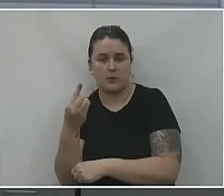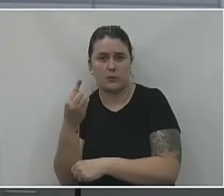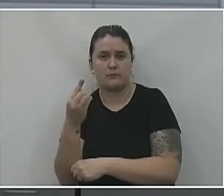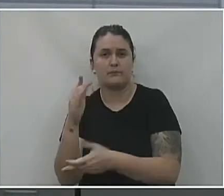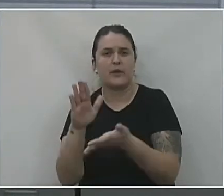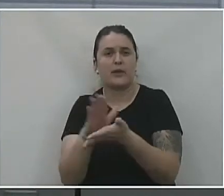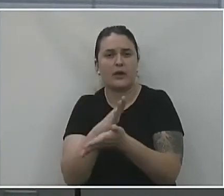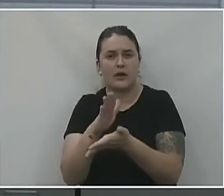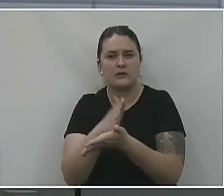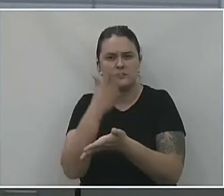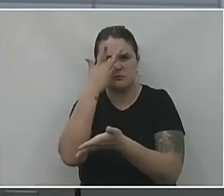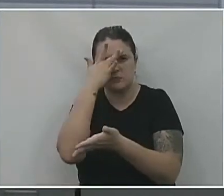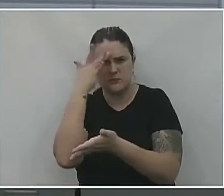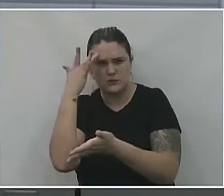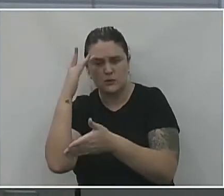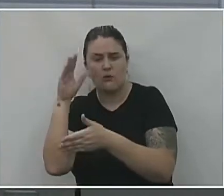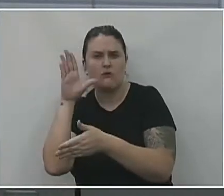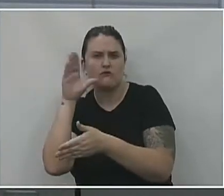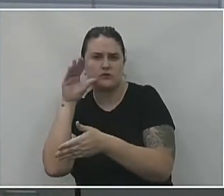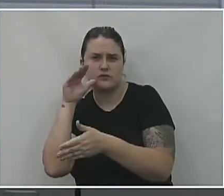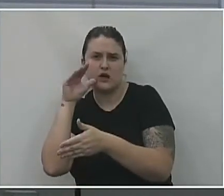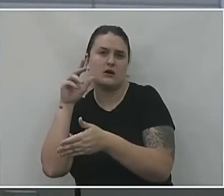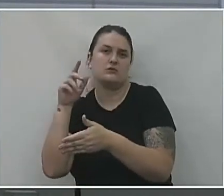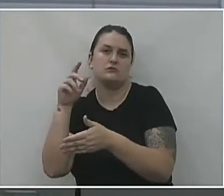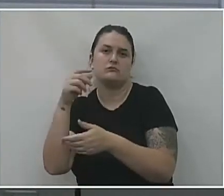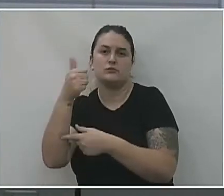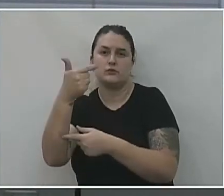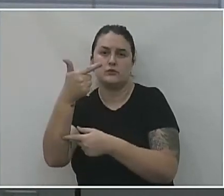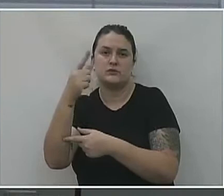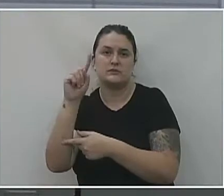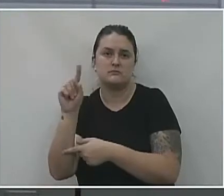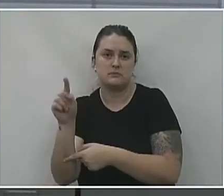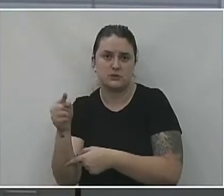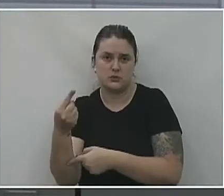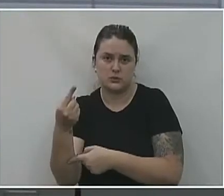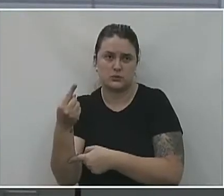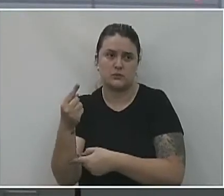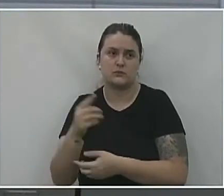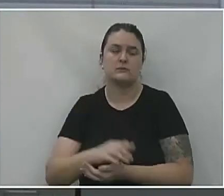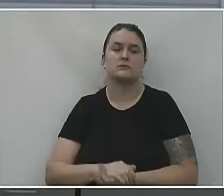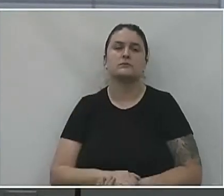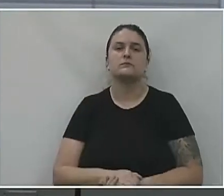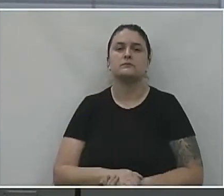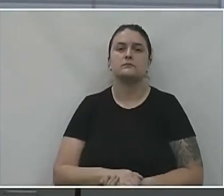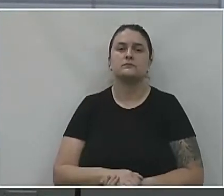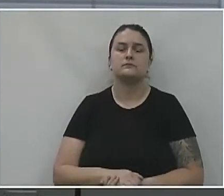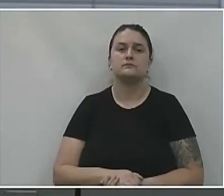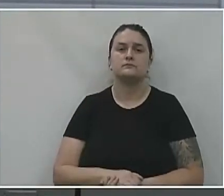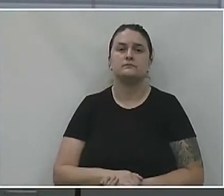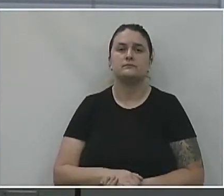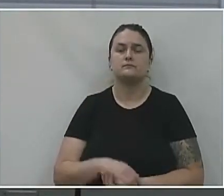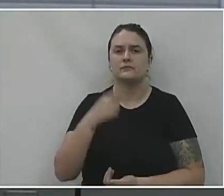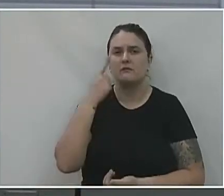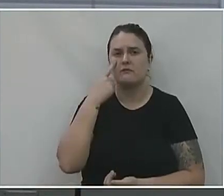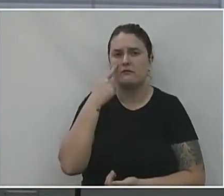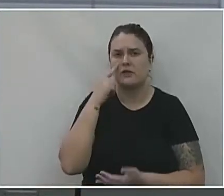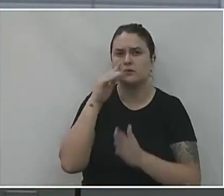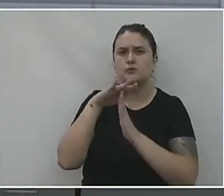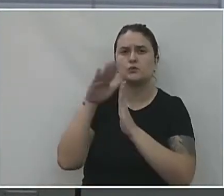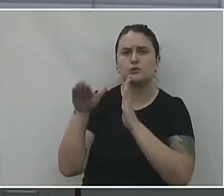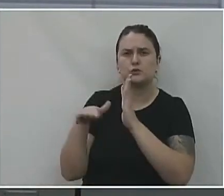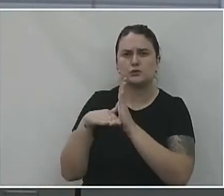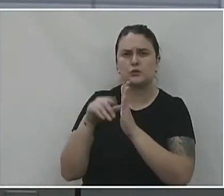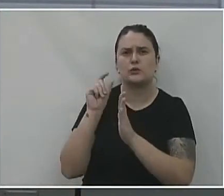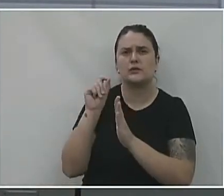Despesas de pessoal contratado e de terceirização, R 12.989,13. Aqui é tudo que a gente